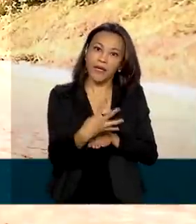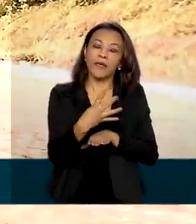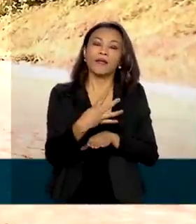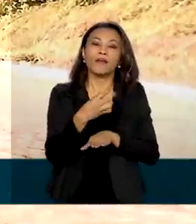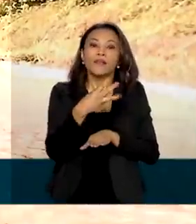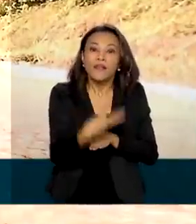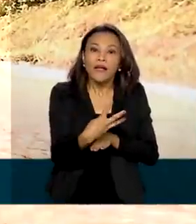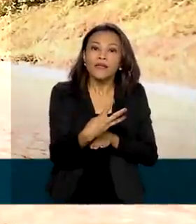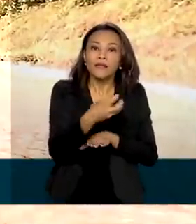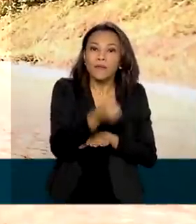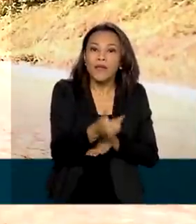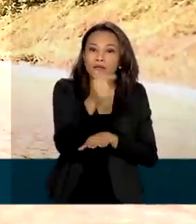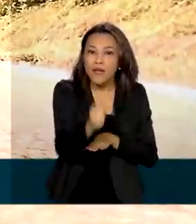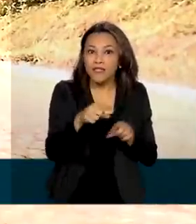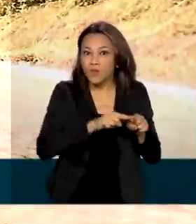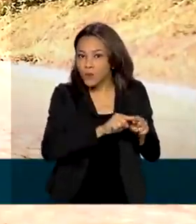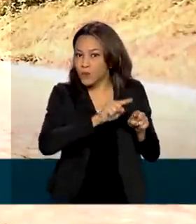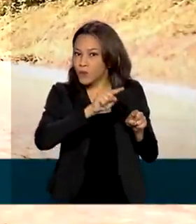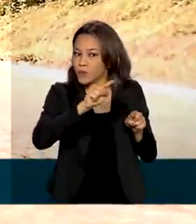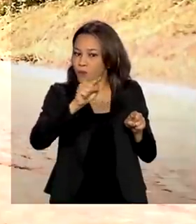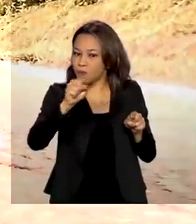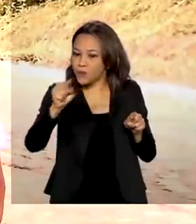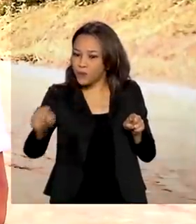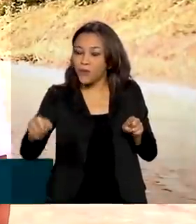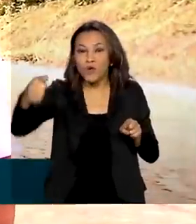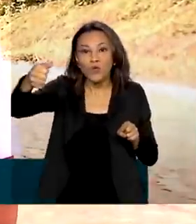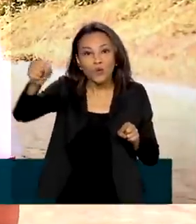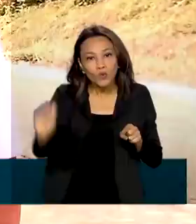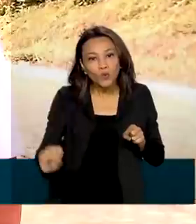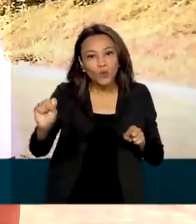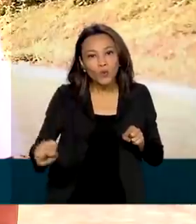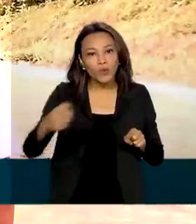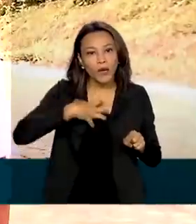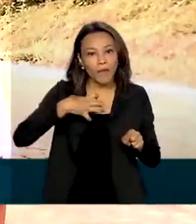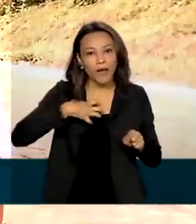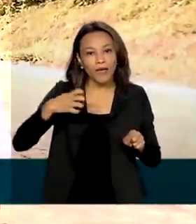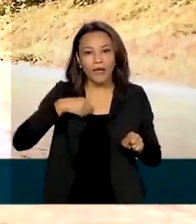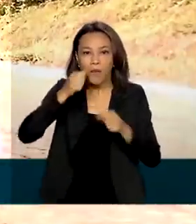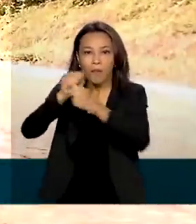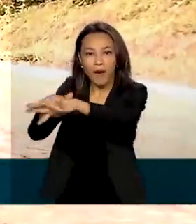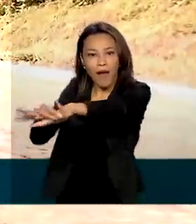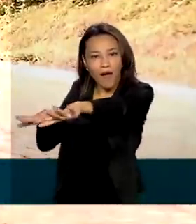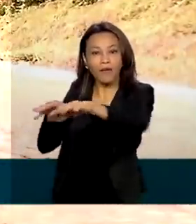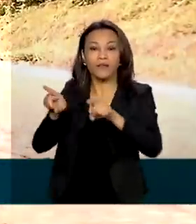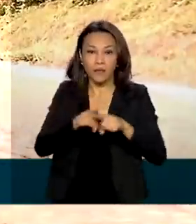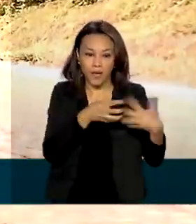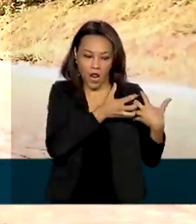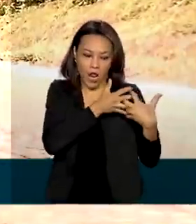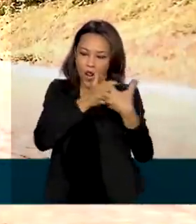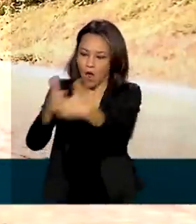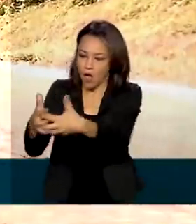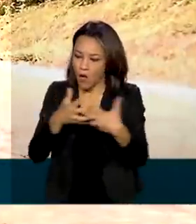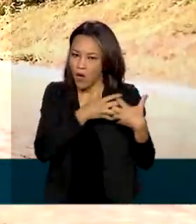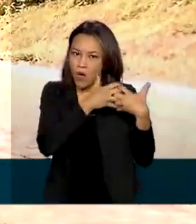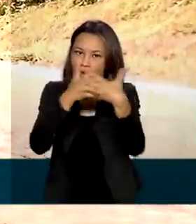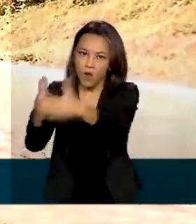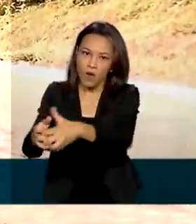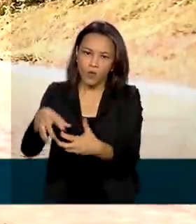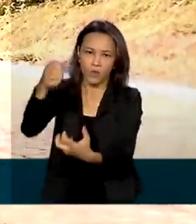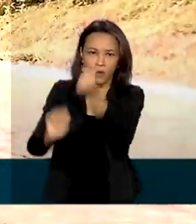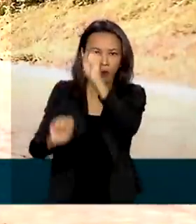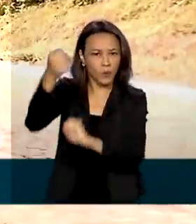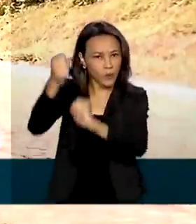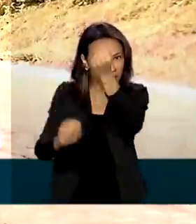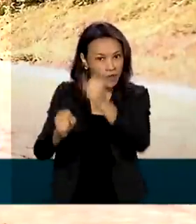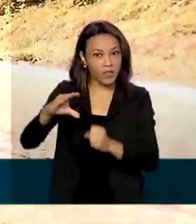Gerais rumo às praias do litoral sul da Bahia. E também por caminhoneiros, que carregam eucalipto para uma grande indústria de